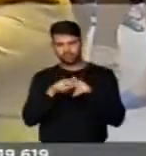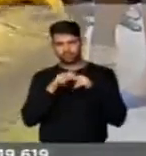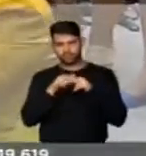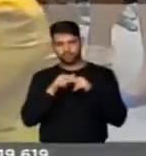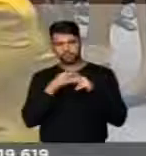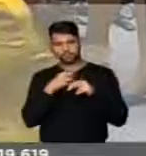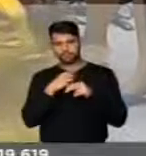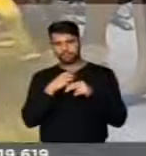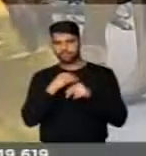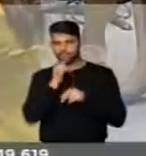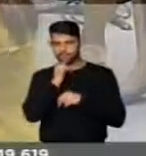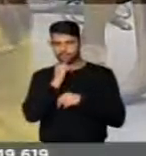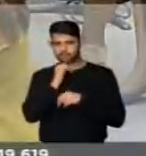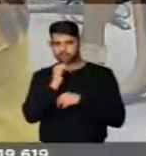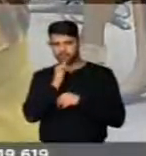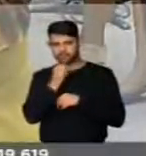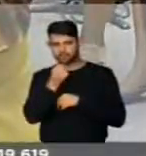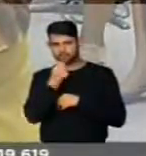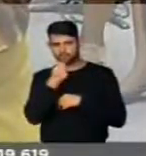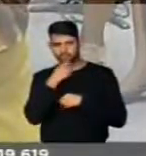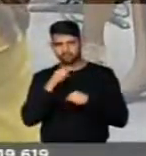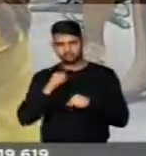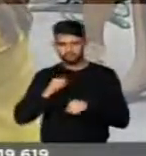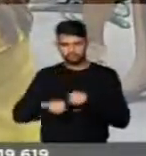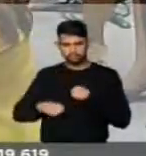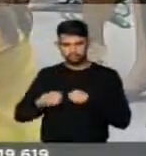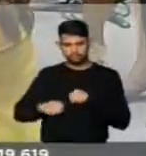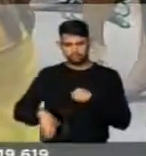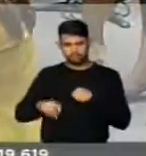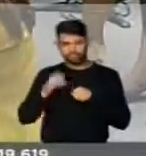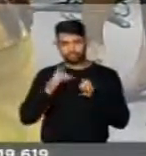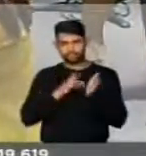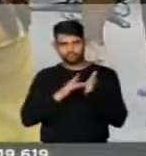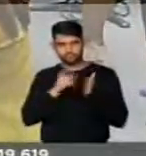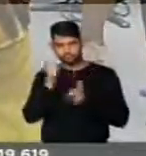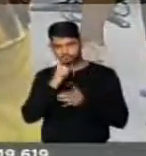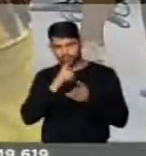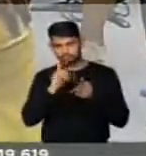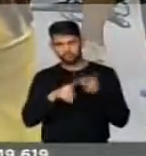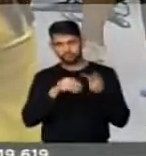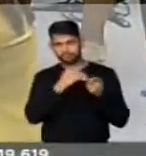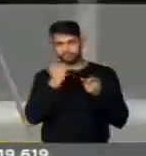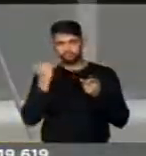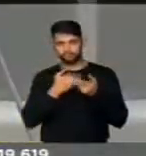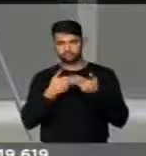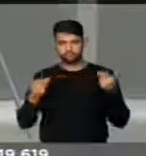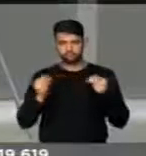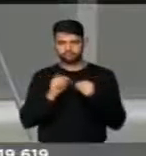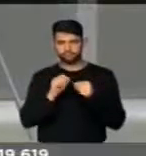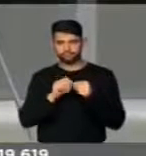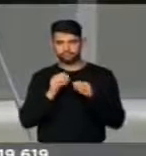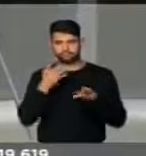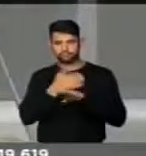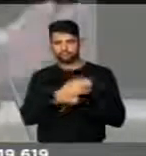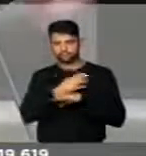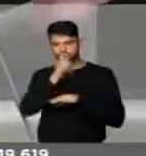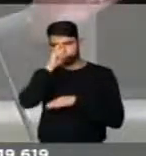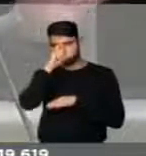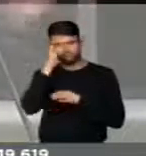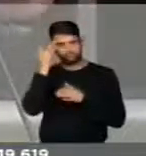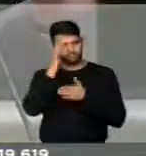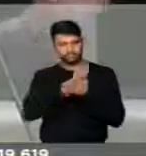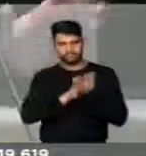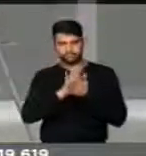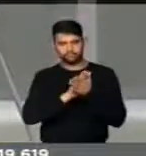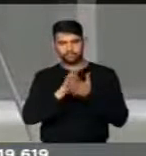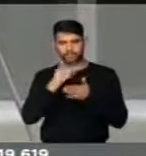causa de tomar, por exemplo, medicamento abortivo falso, que morrem muitas vezes em portas de hospitais, e eu também não